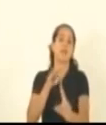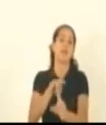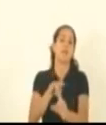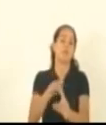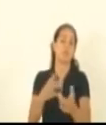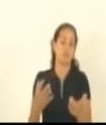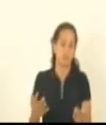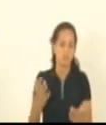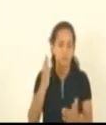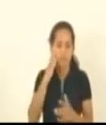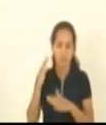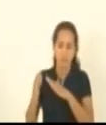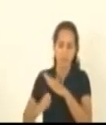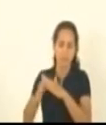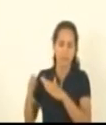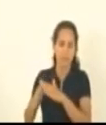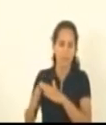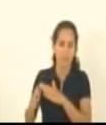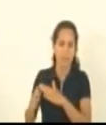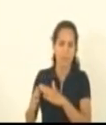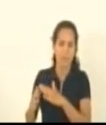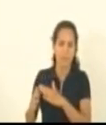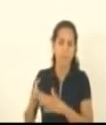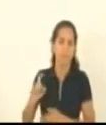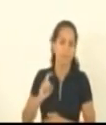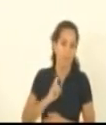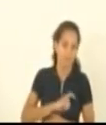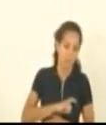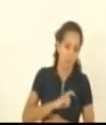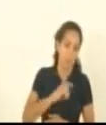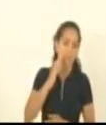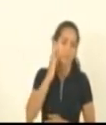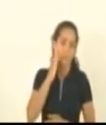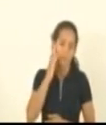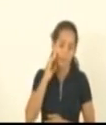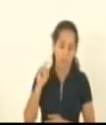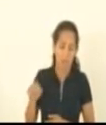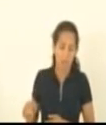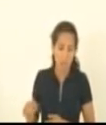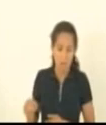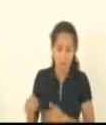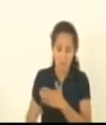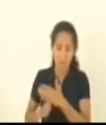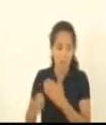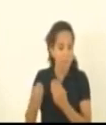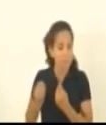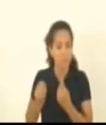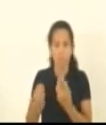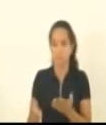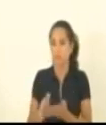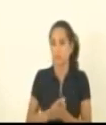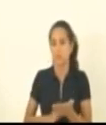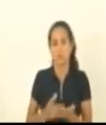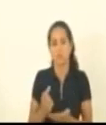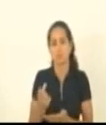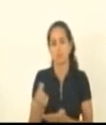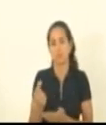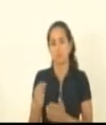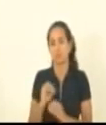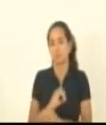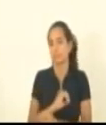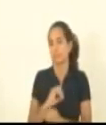que essas empresas prestam elas não dão um centavo para o povo mas sabe